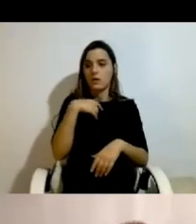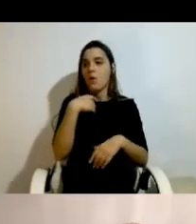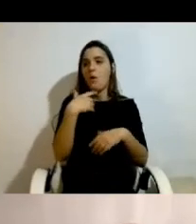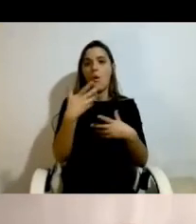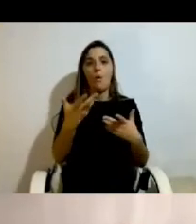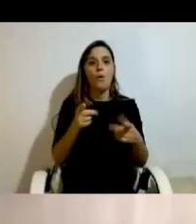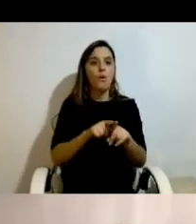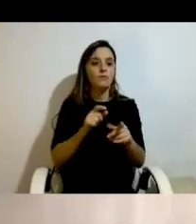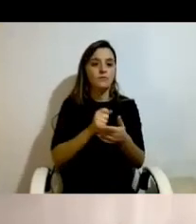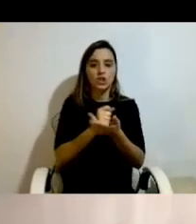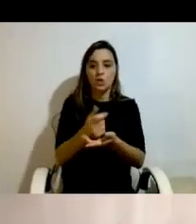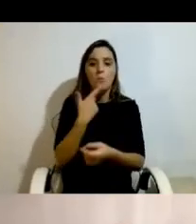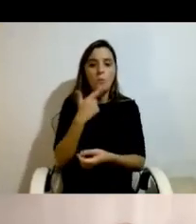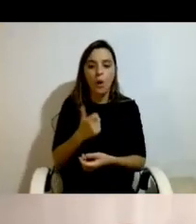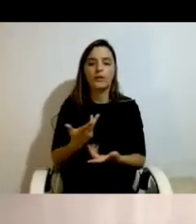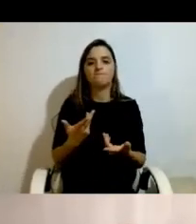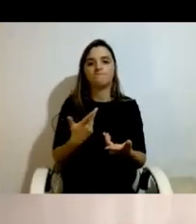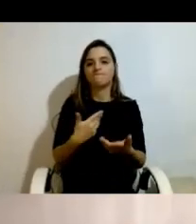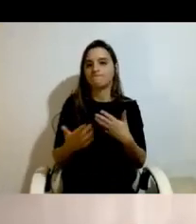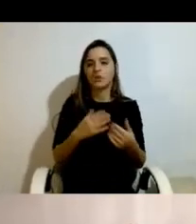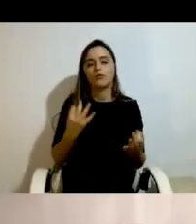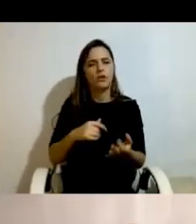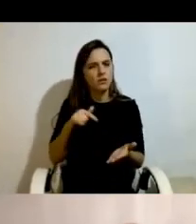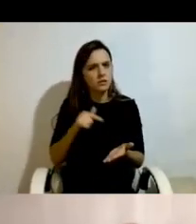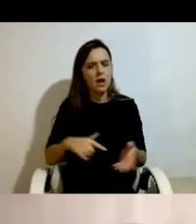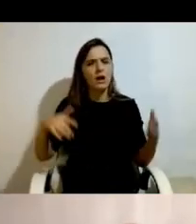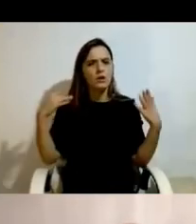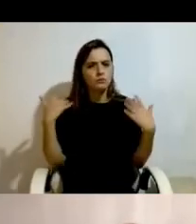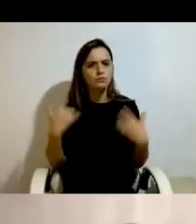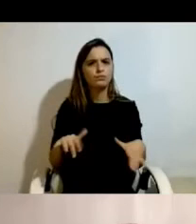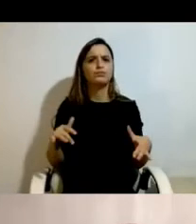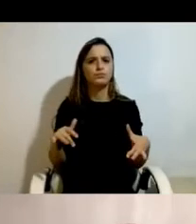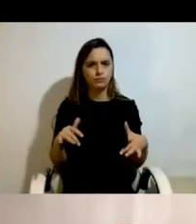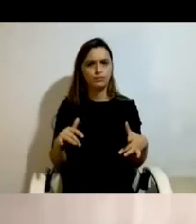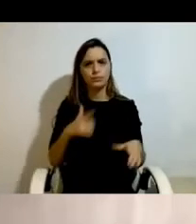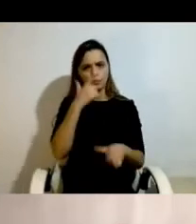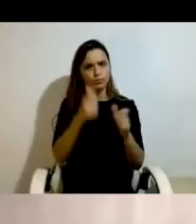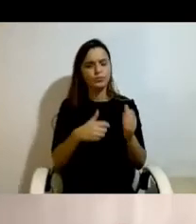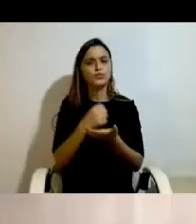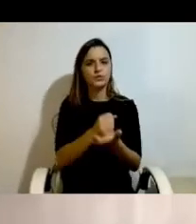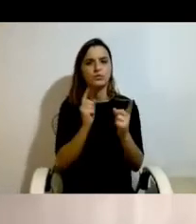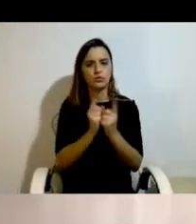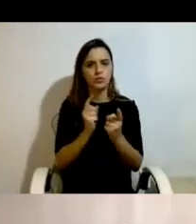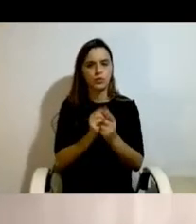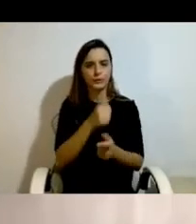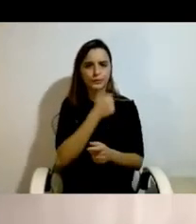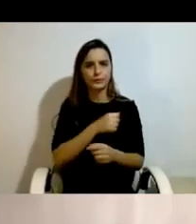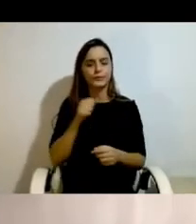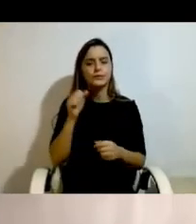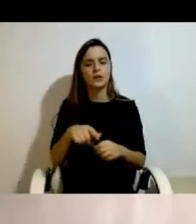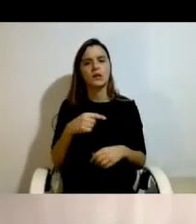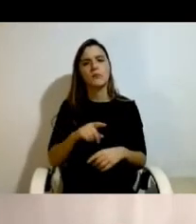assistência. Portanto, acho que foi uma exigência bastante grande relativamente a estas assistências pessoais. E depois o desgaste emocional,